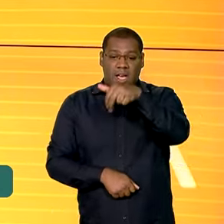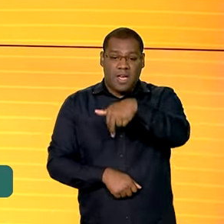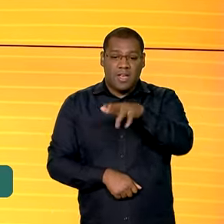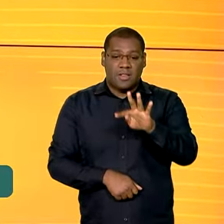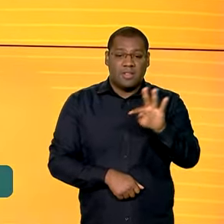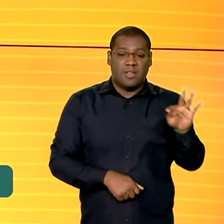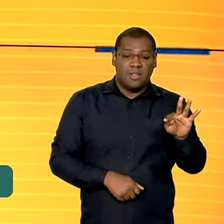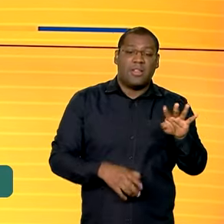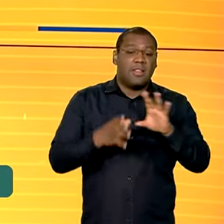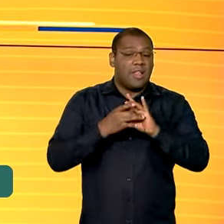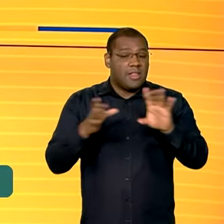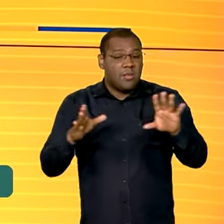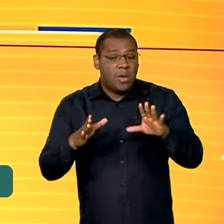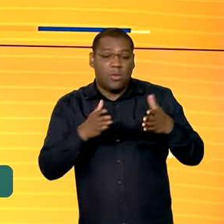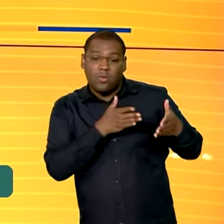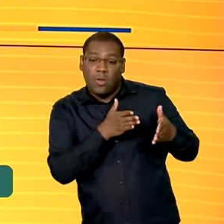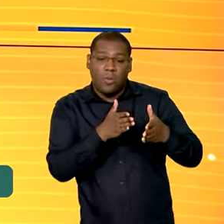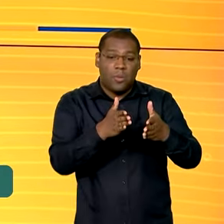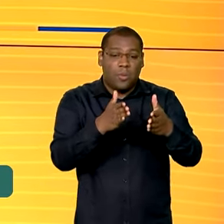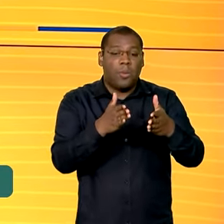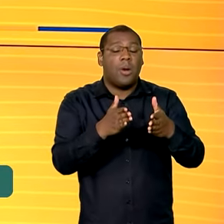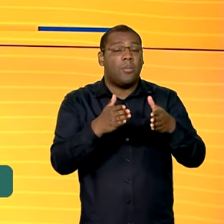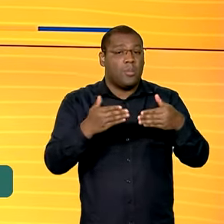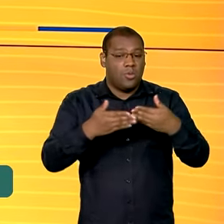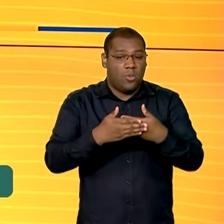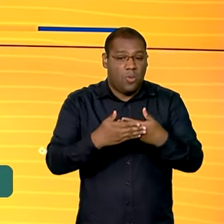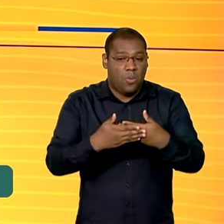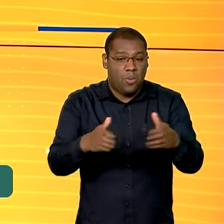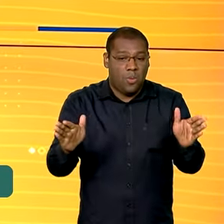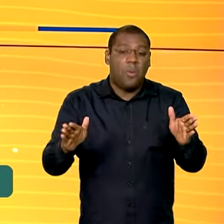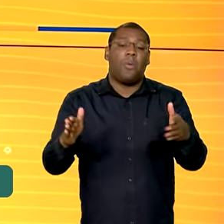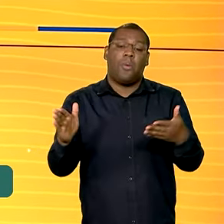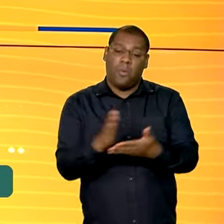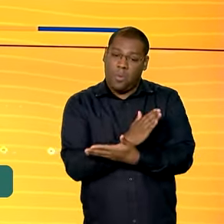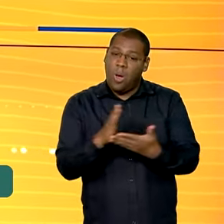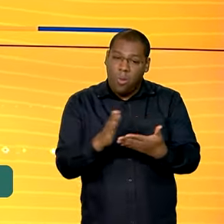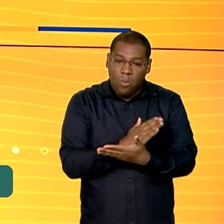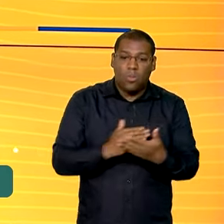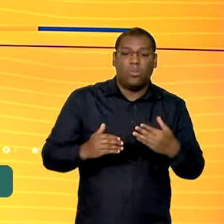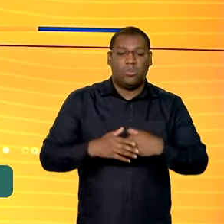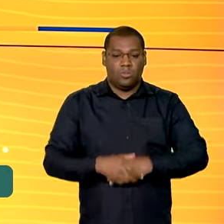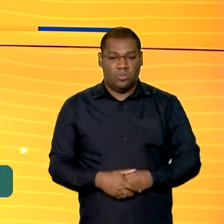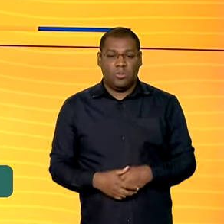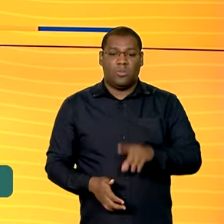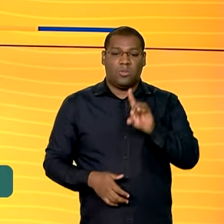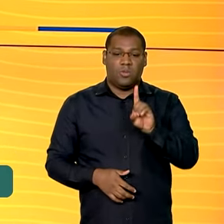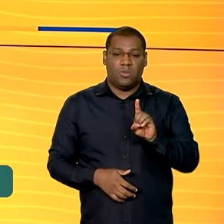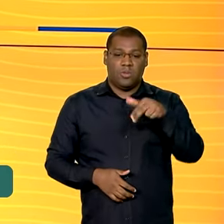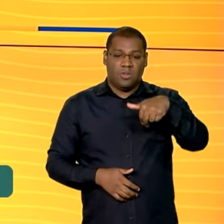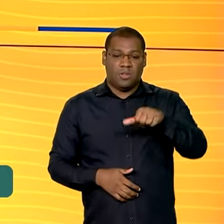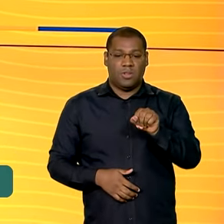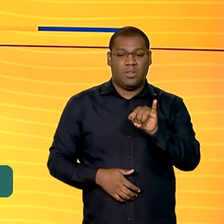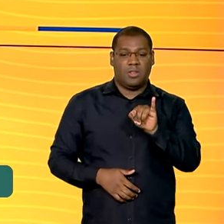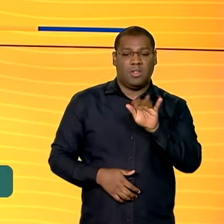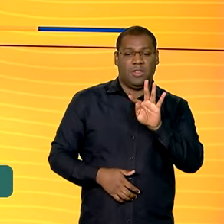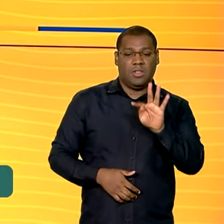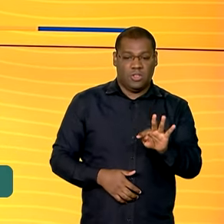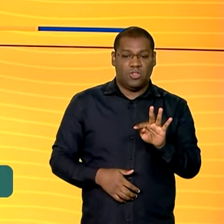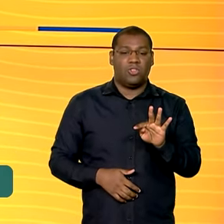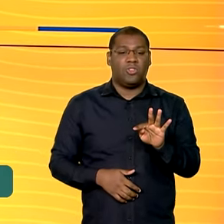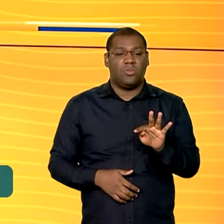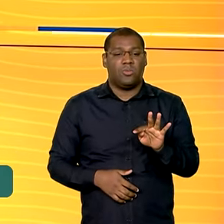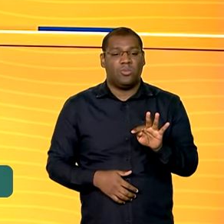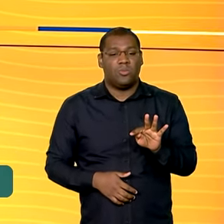pedágio e facilitou o fluxo de doações, mantimentos e equipamentos. Já o DENIT, o Departamento Nacional de